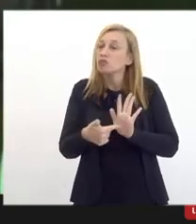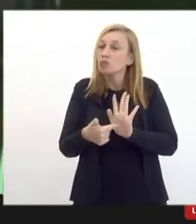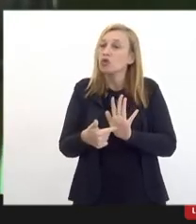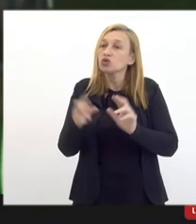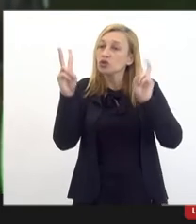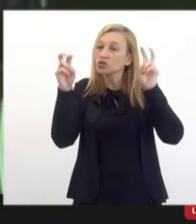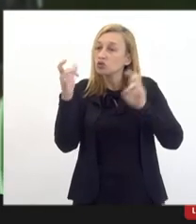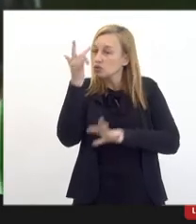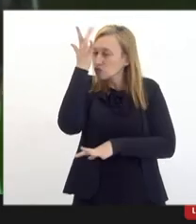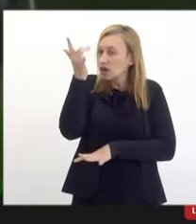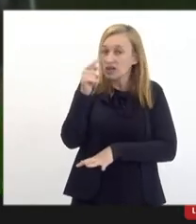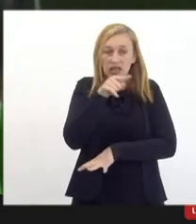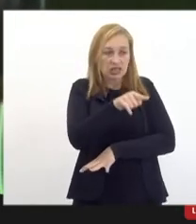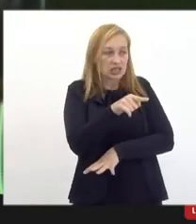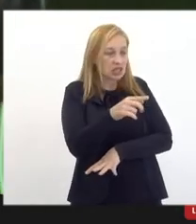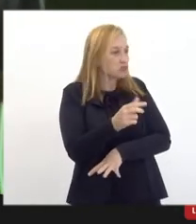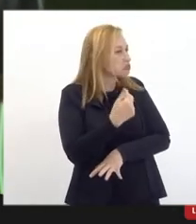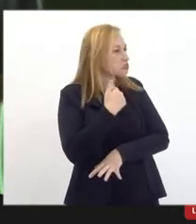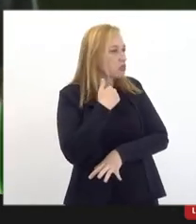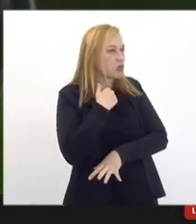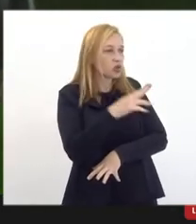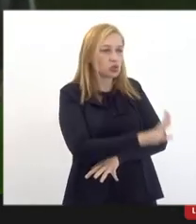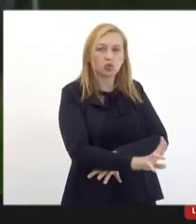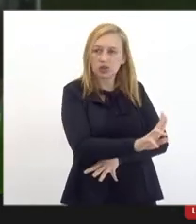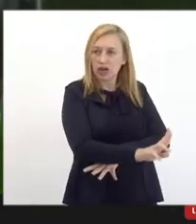fora disso isso aqui não é possível ser usado